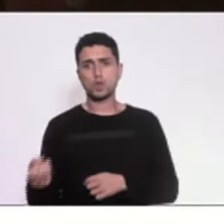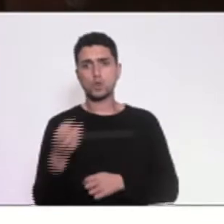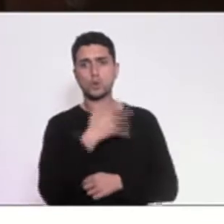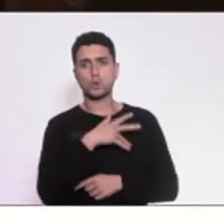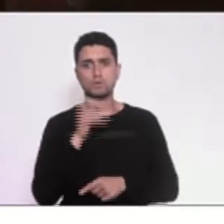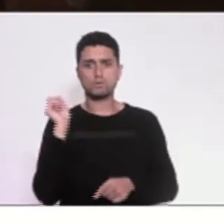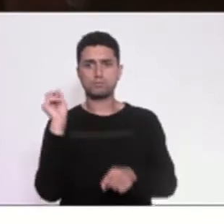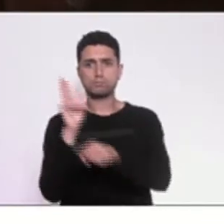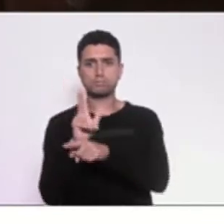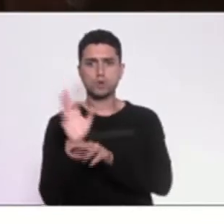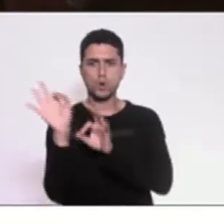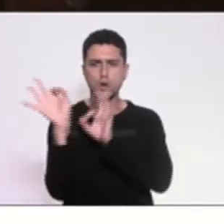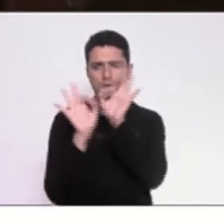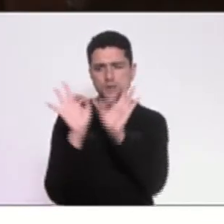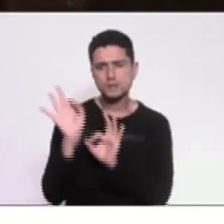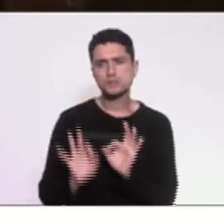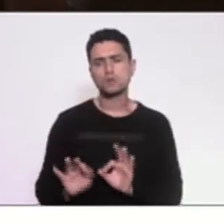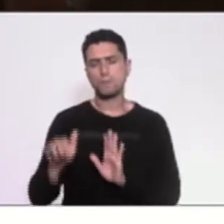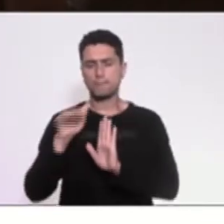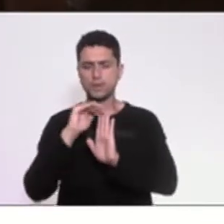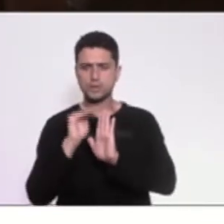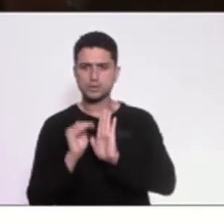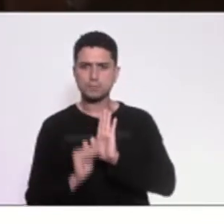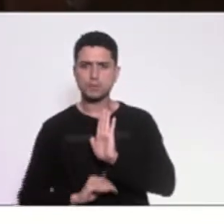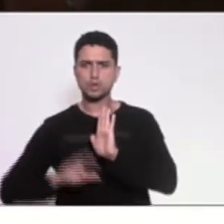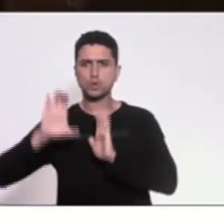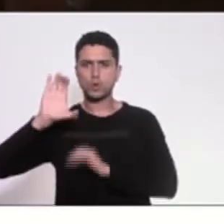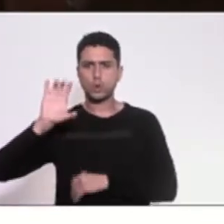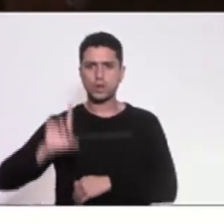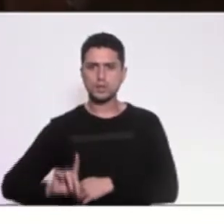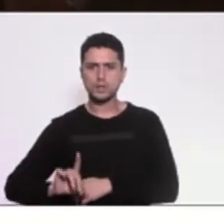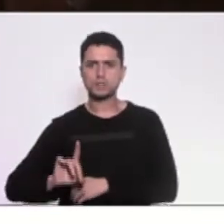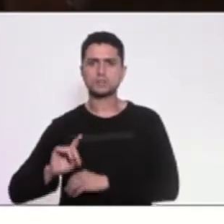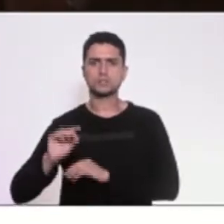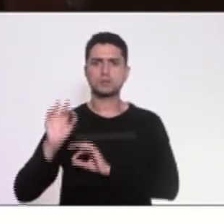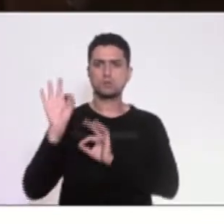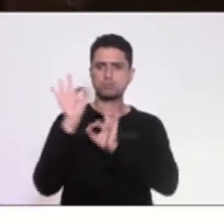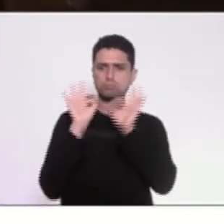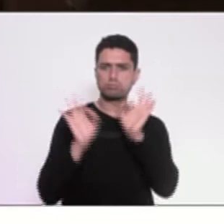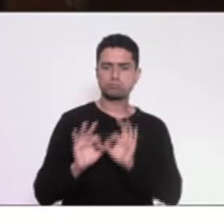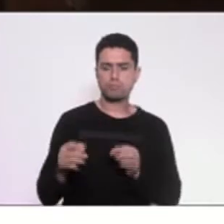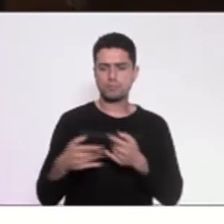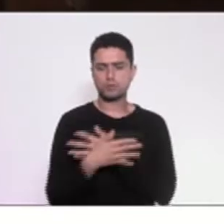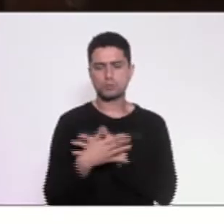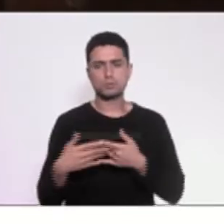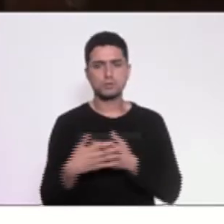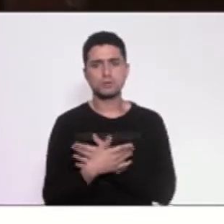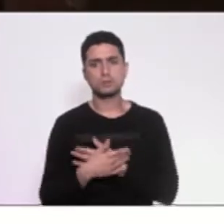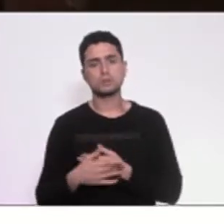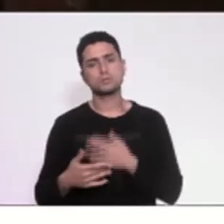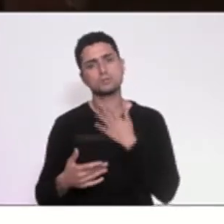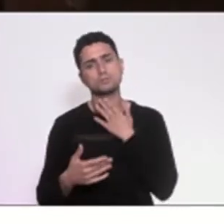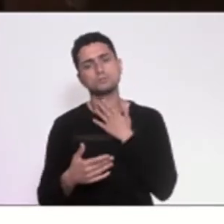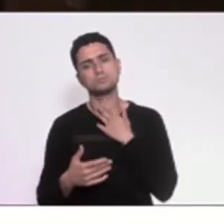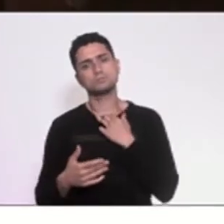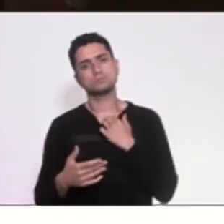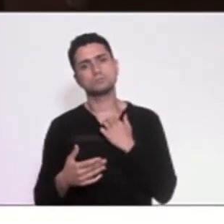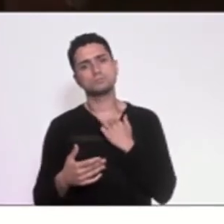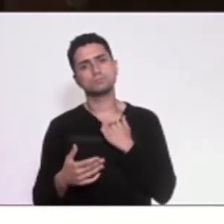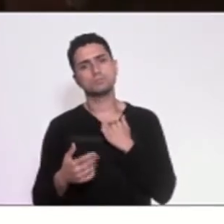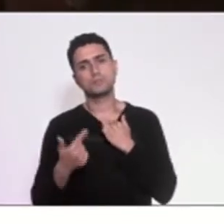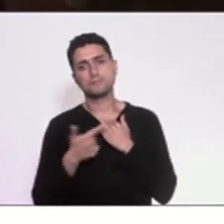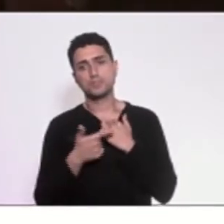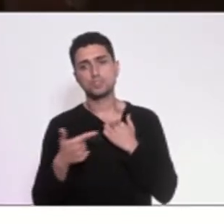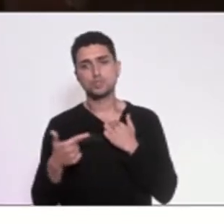de organização, de planejamento, de coordenação da governança da região metropolitana, constituída por